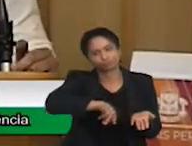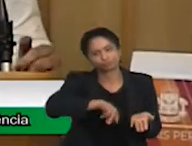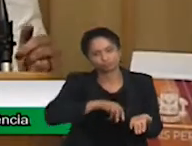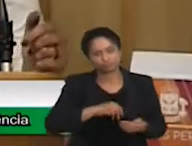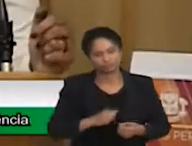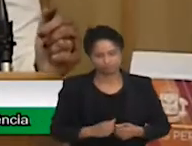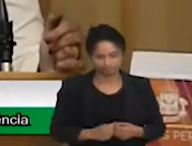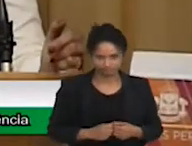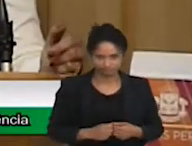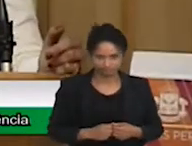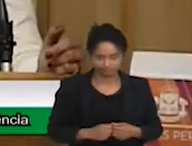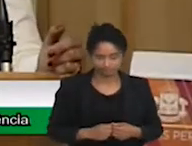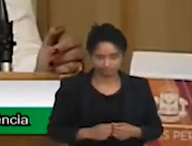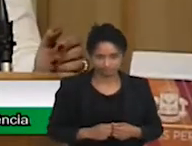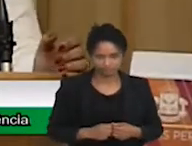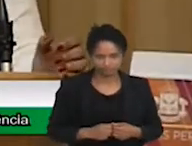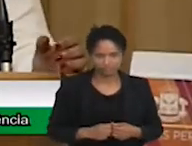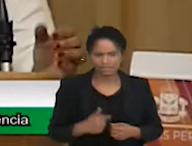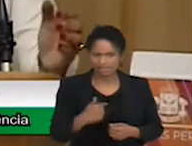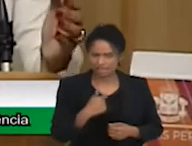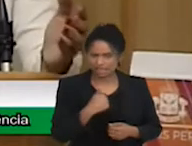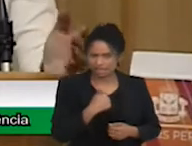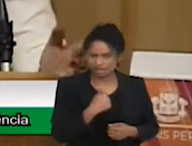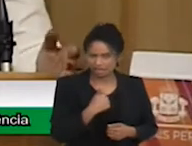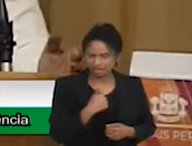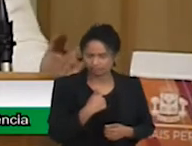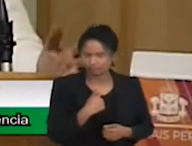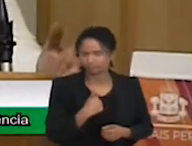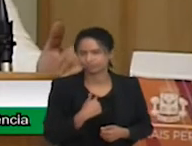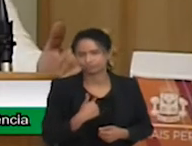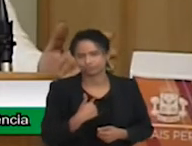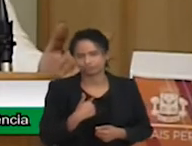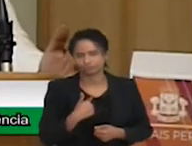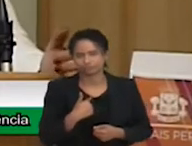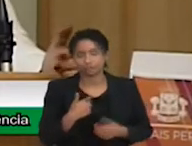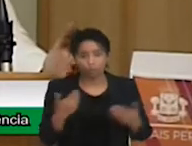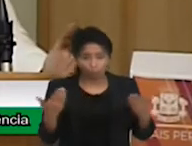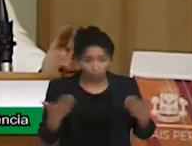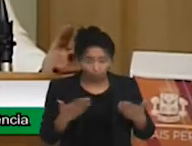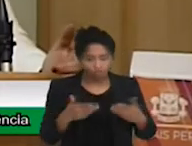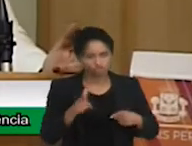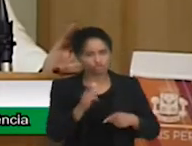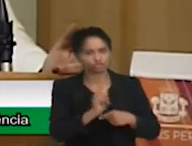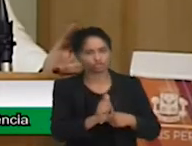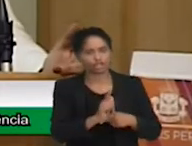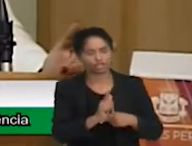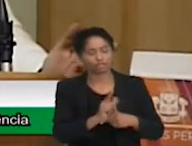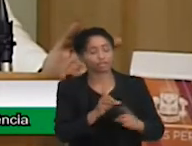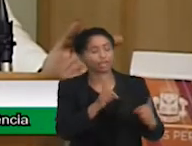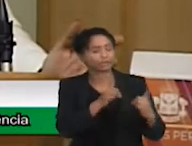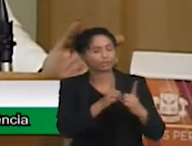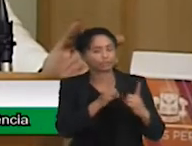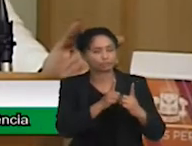Eu tenho aí, estou hoje como gerente do AE, do Atendimento Educacional